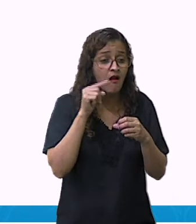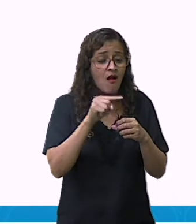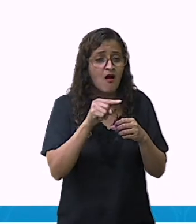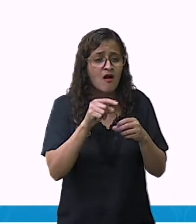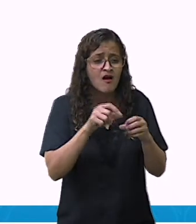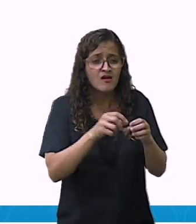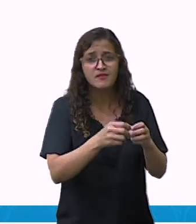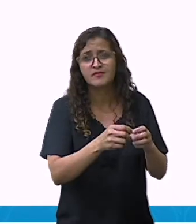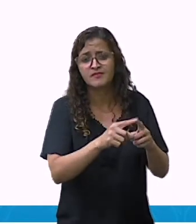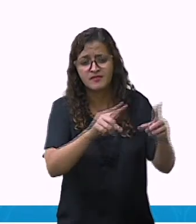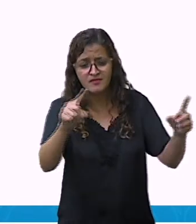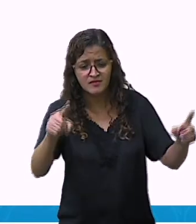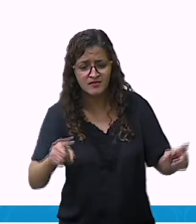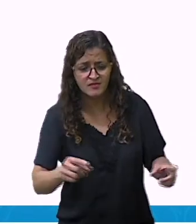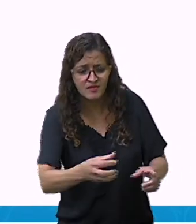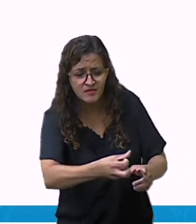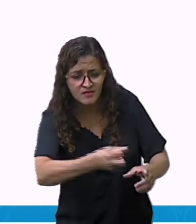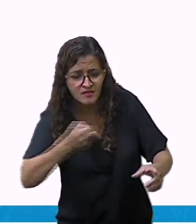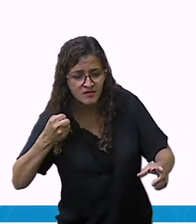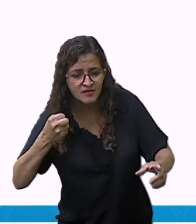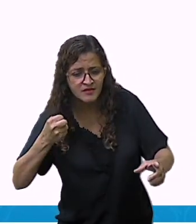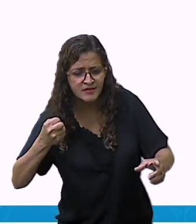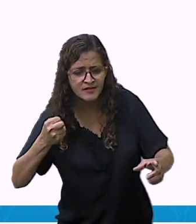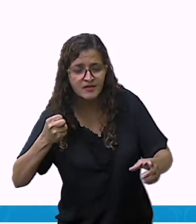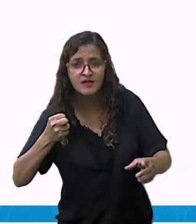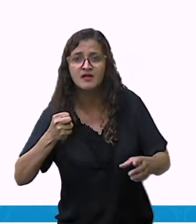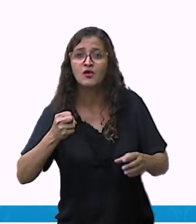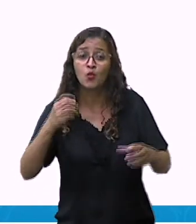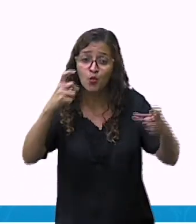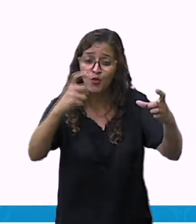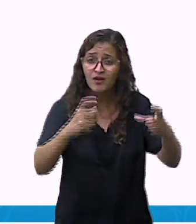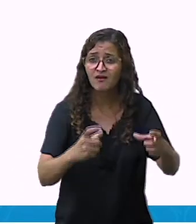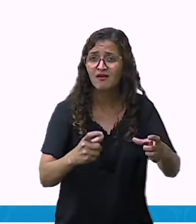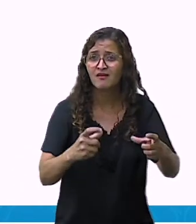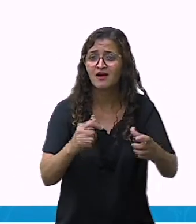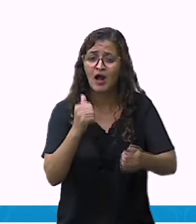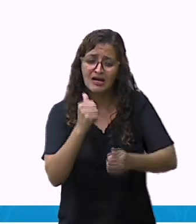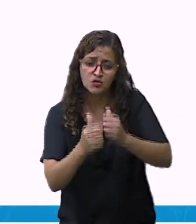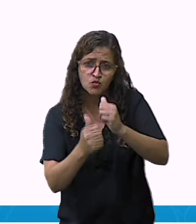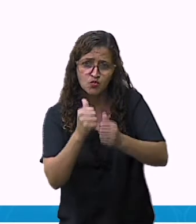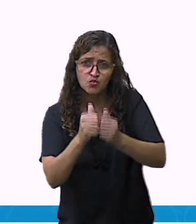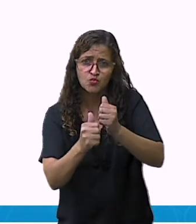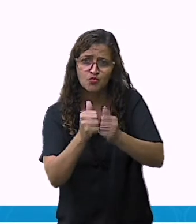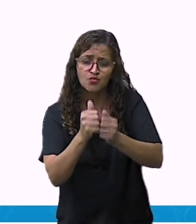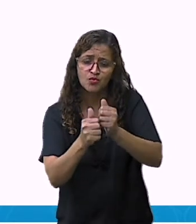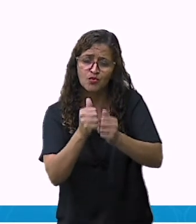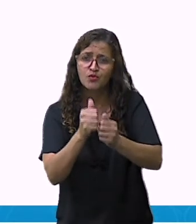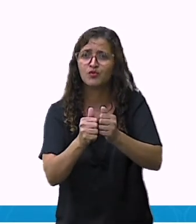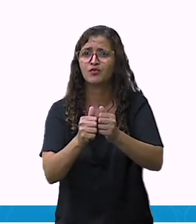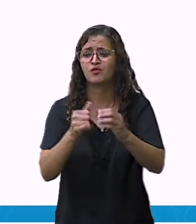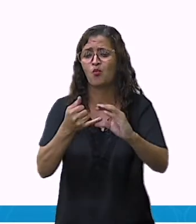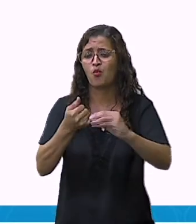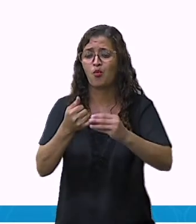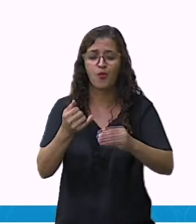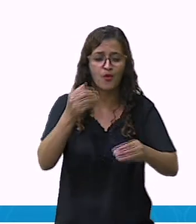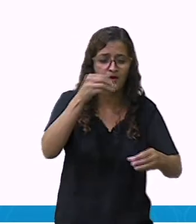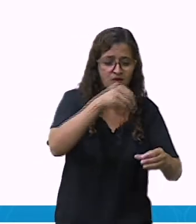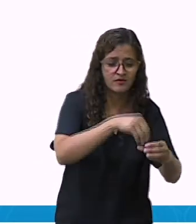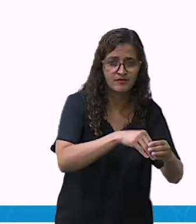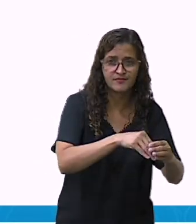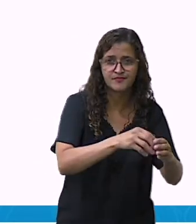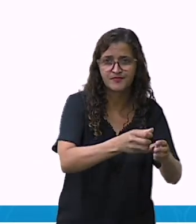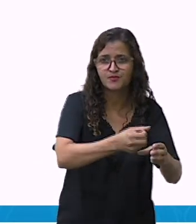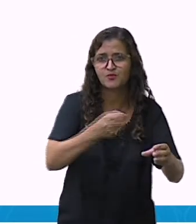também, é o ideal para a gente estar aí fazendo o quê? A proteção da nossa